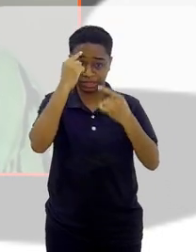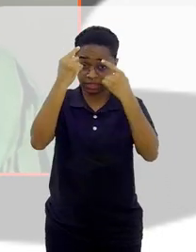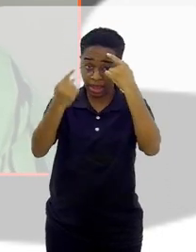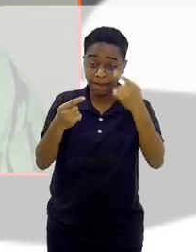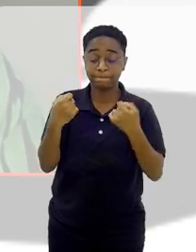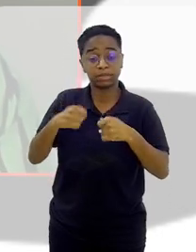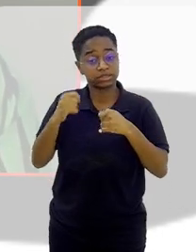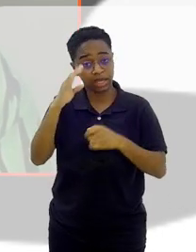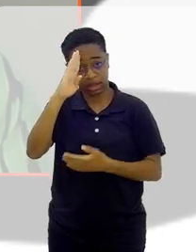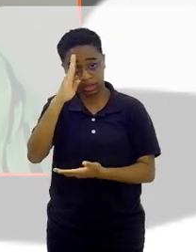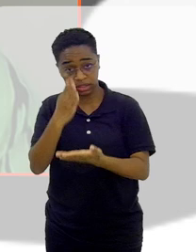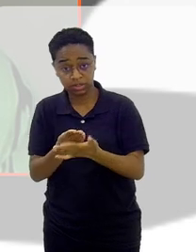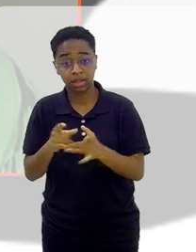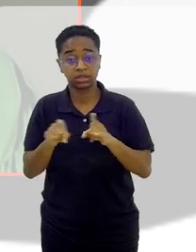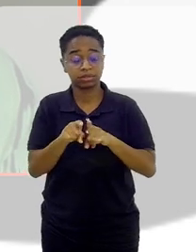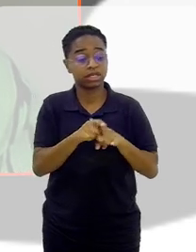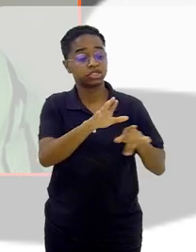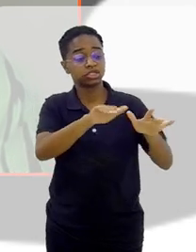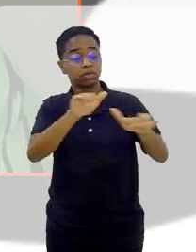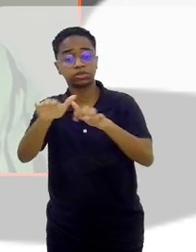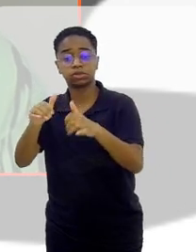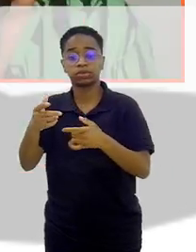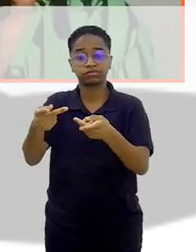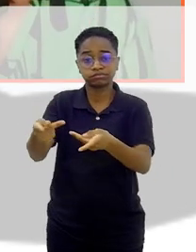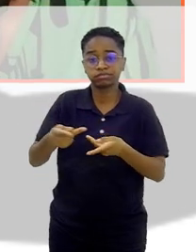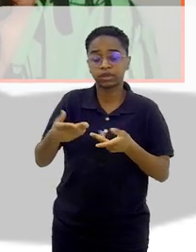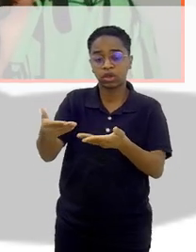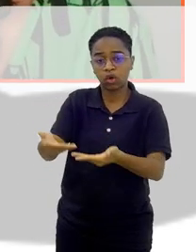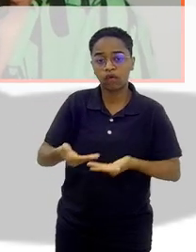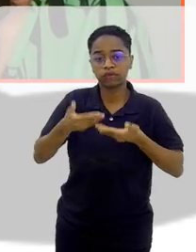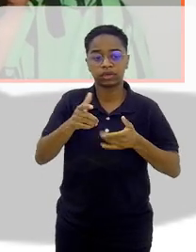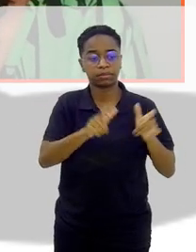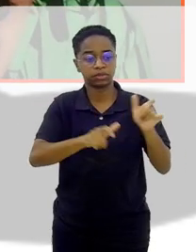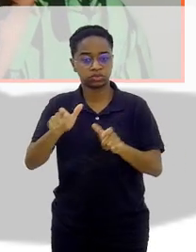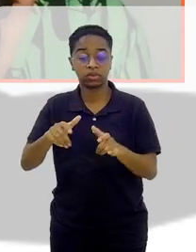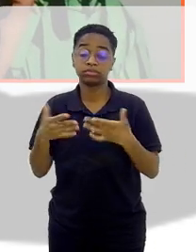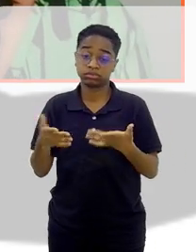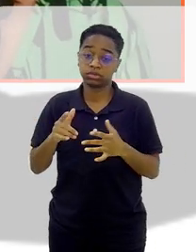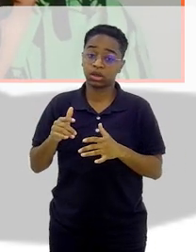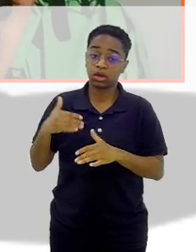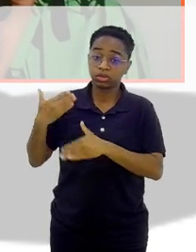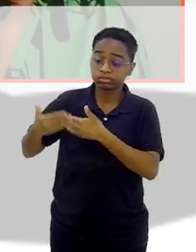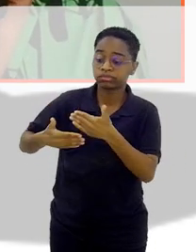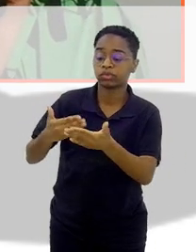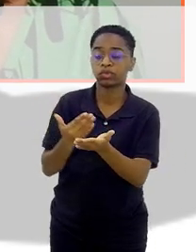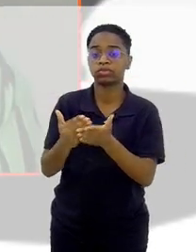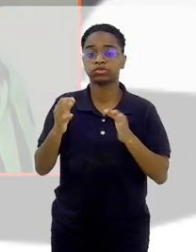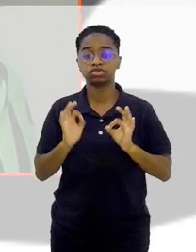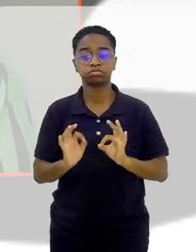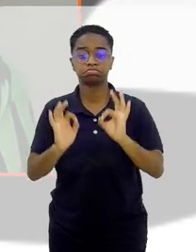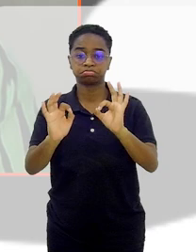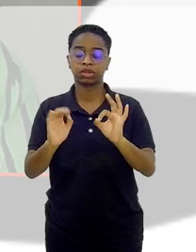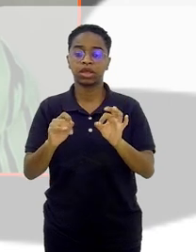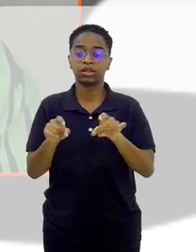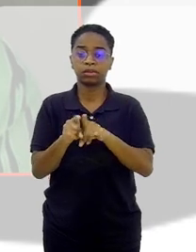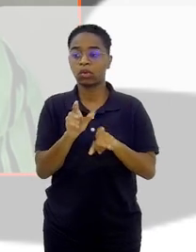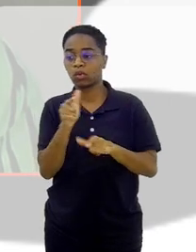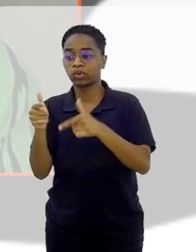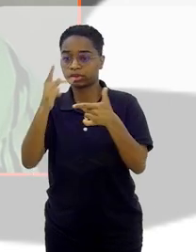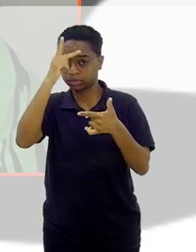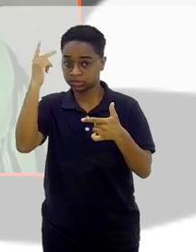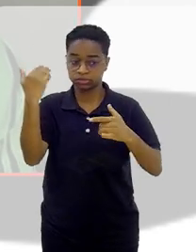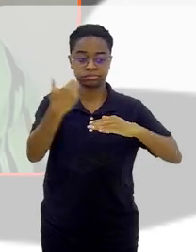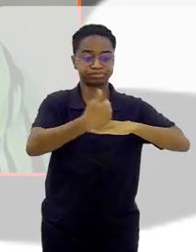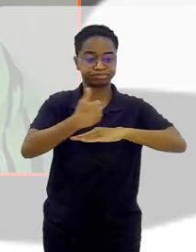acreditar e chamar mais gente para dentro. E aí, foi dando certo. Mais parceiros foram chegando e aí, nós